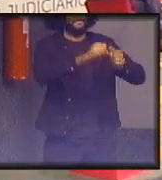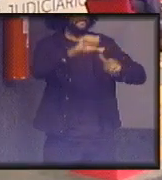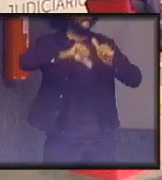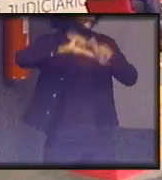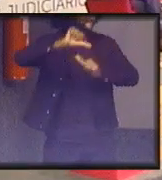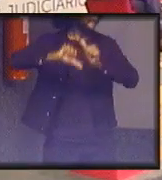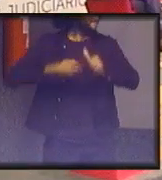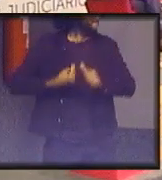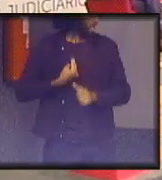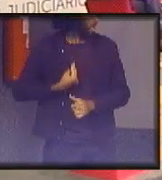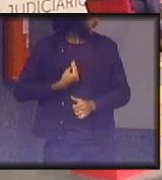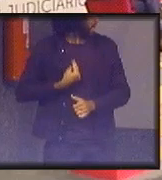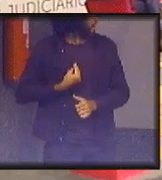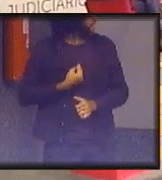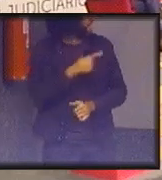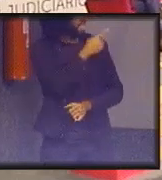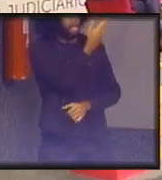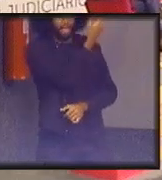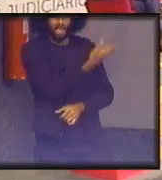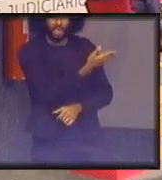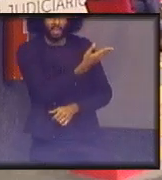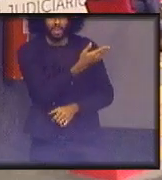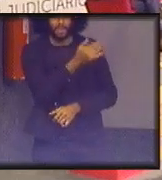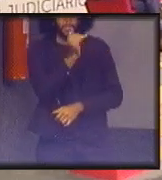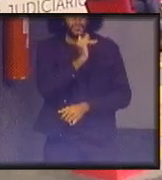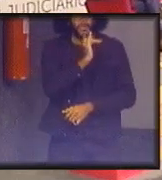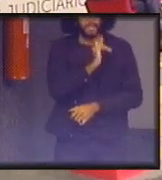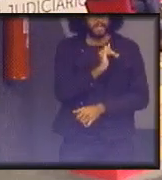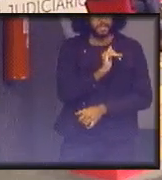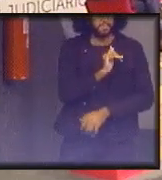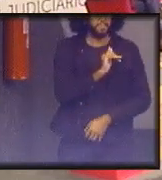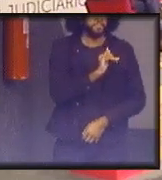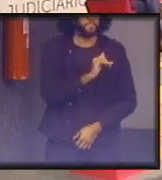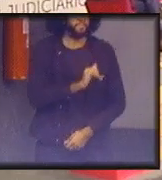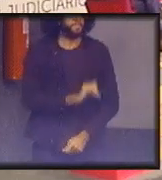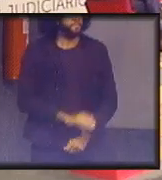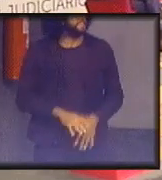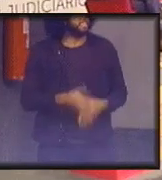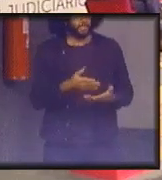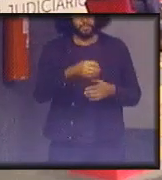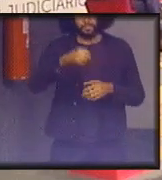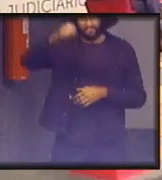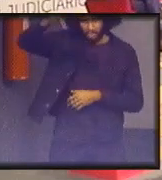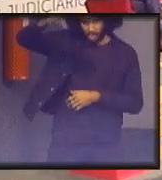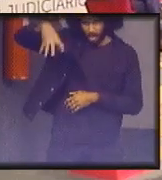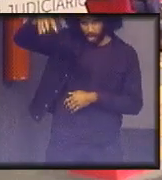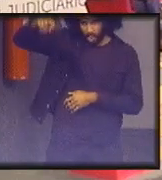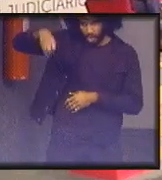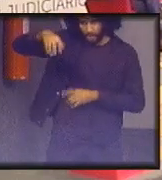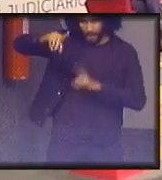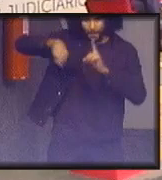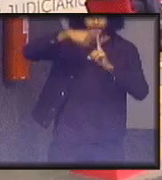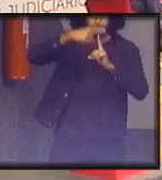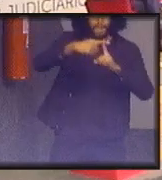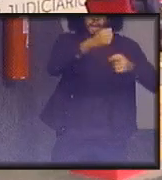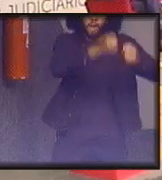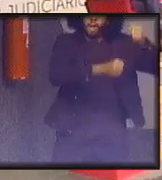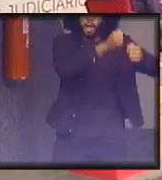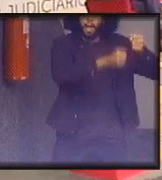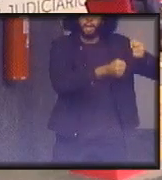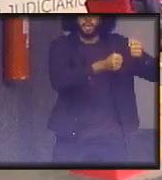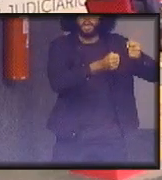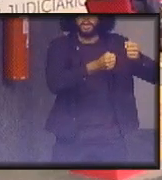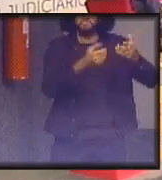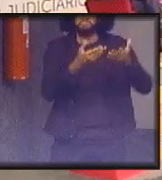na direção da urbanização então a lâmpada elétrica junto com o automóvel criaram